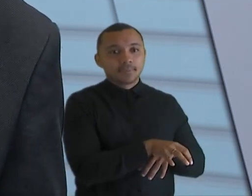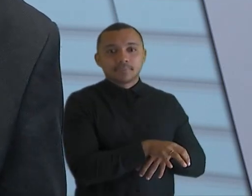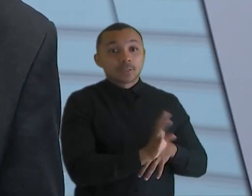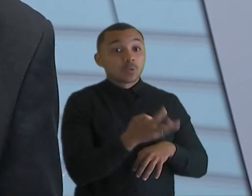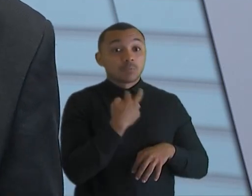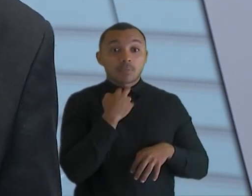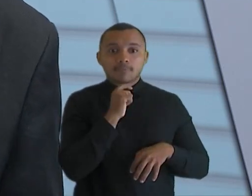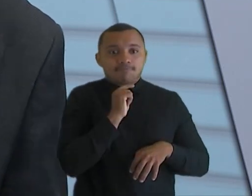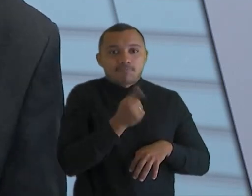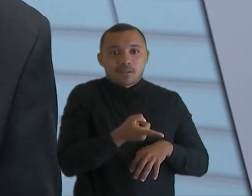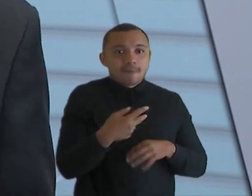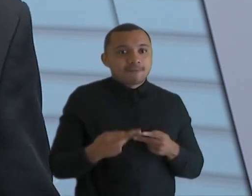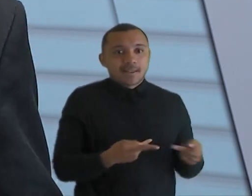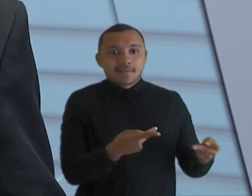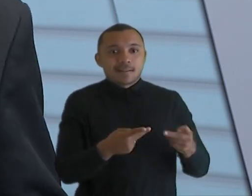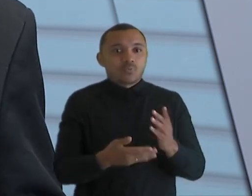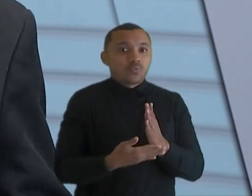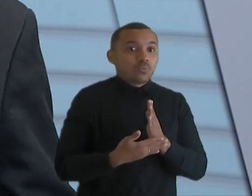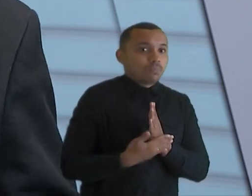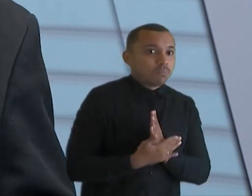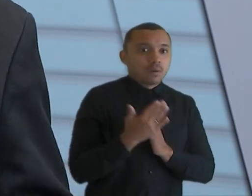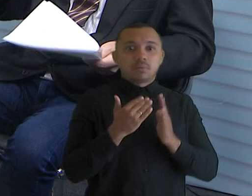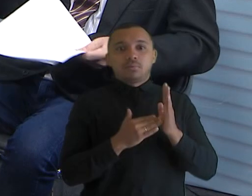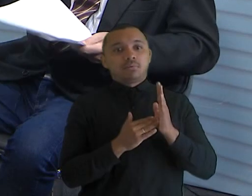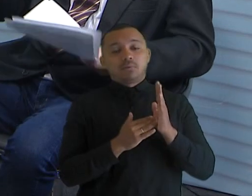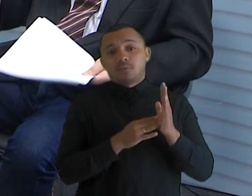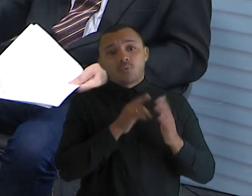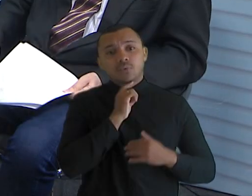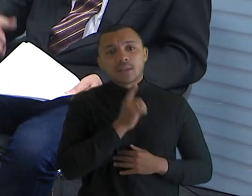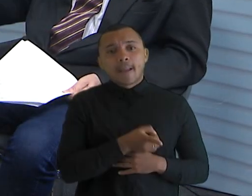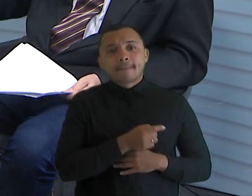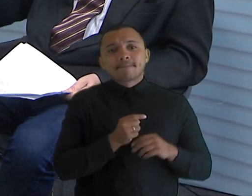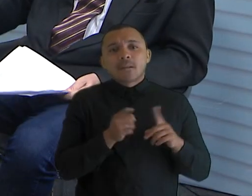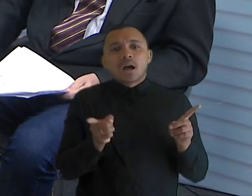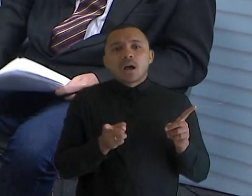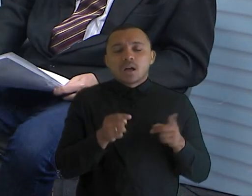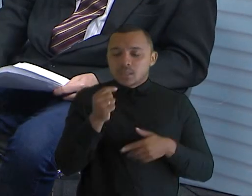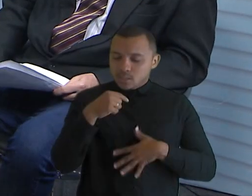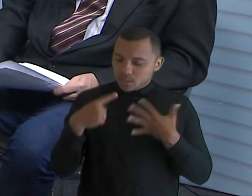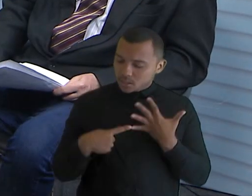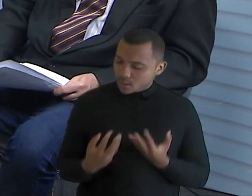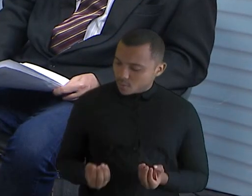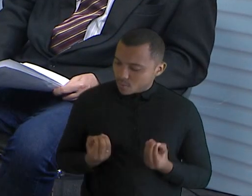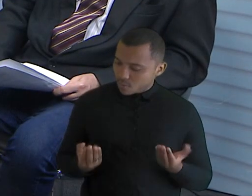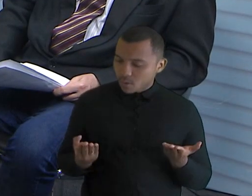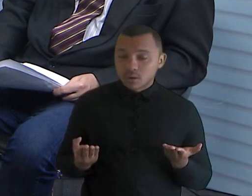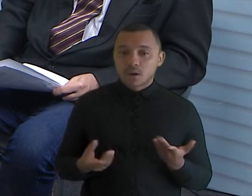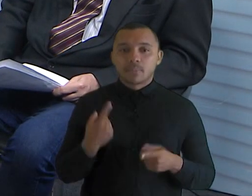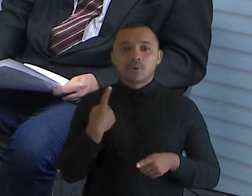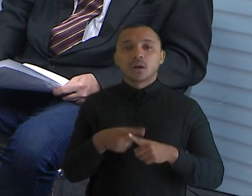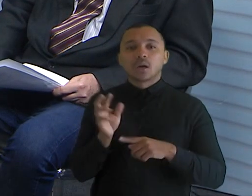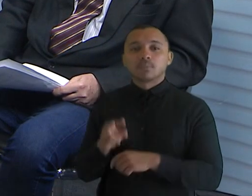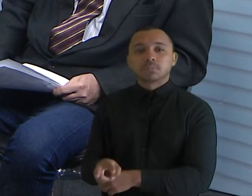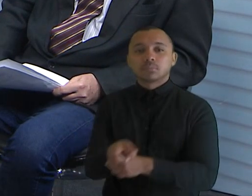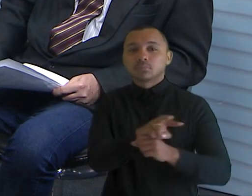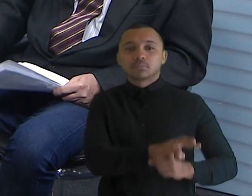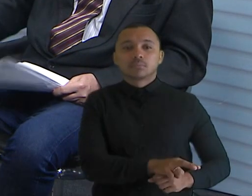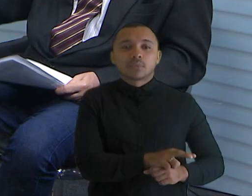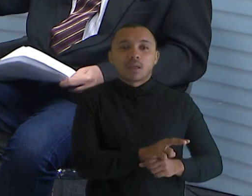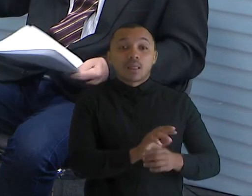para visitar tudo a vez. não. E quais são os critérios? Claro que as fiscalizações não são avisadas também,